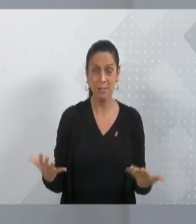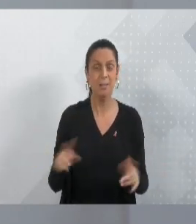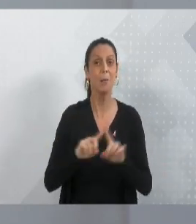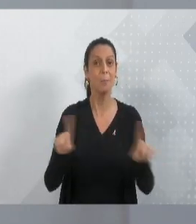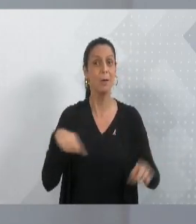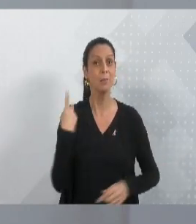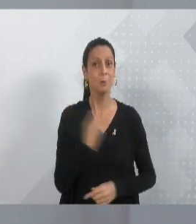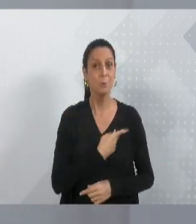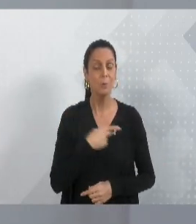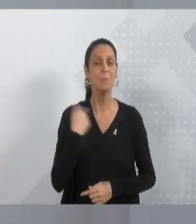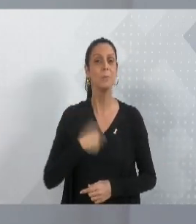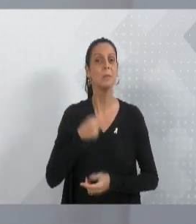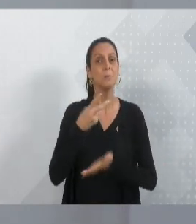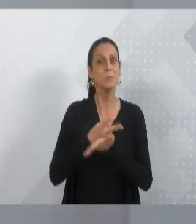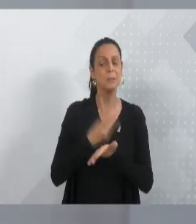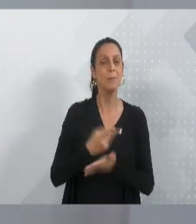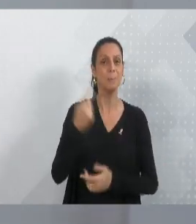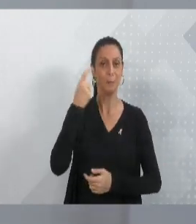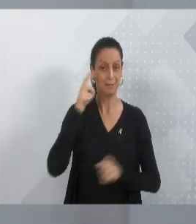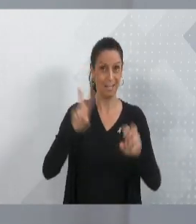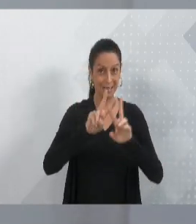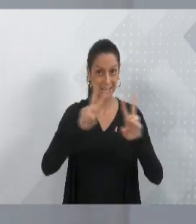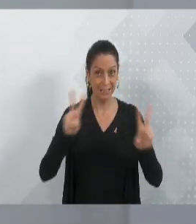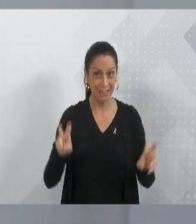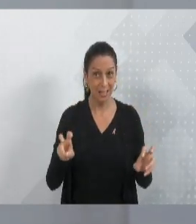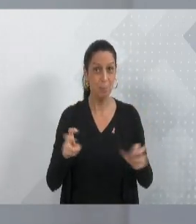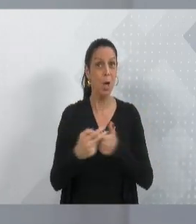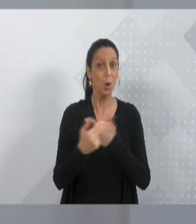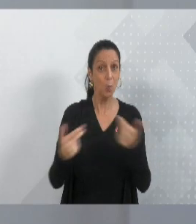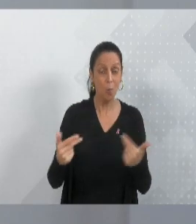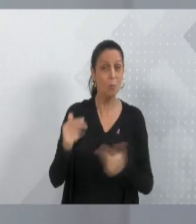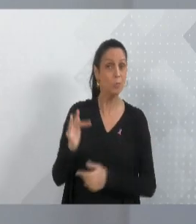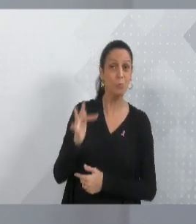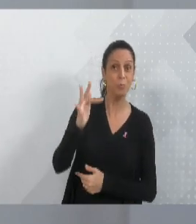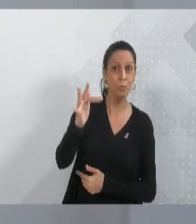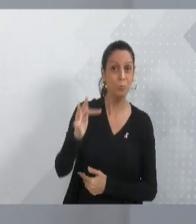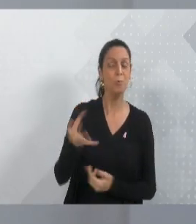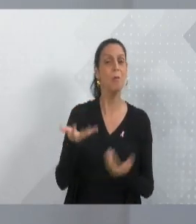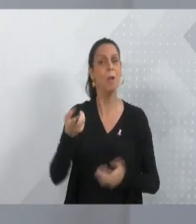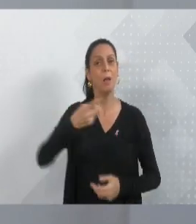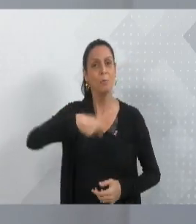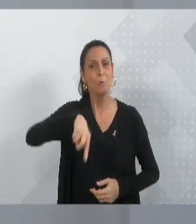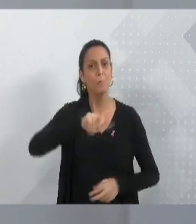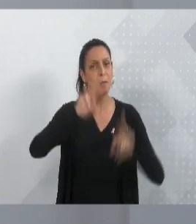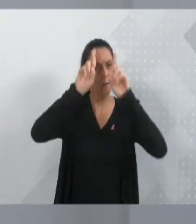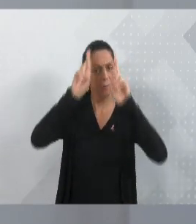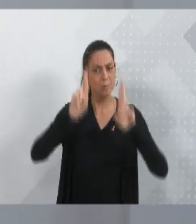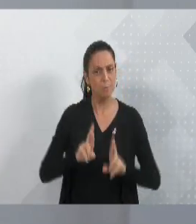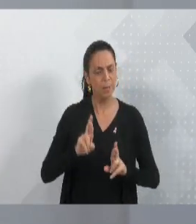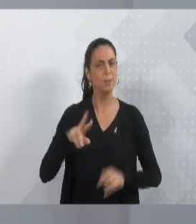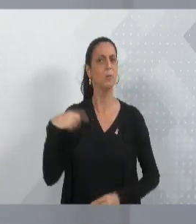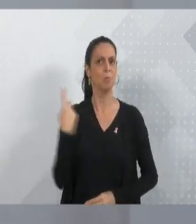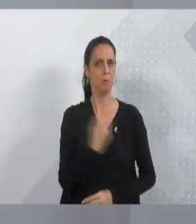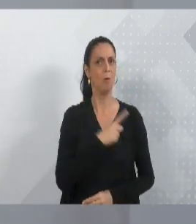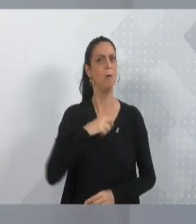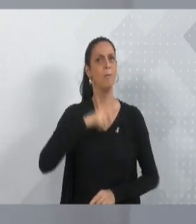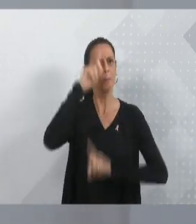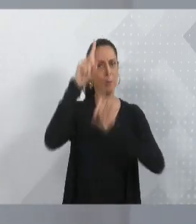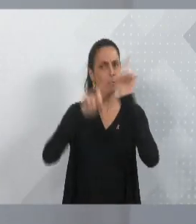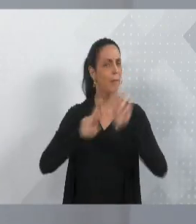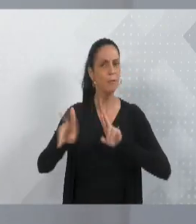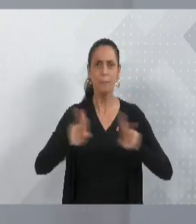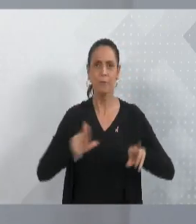sobre isso. E queria que, muitas vezes, tivessem um pouquinho mais de atenção de respeito com ideias que são trazidas, quando se tem, principalmente,